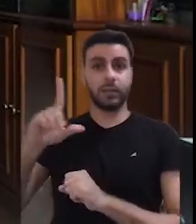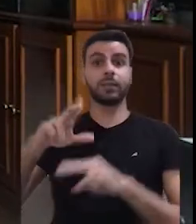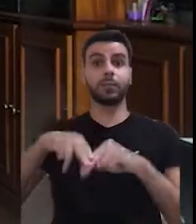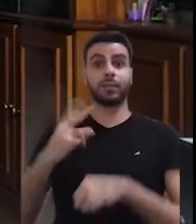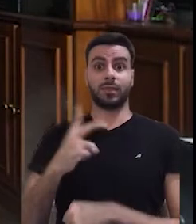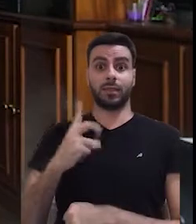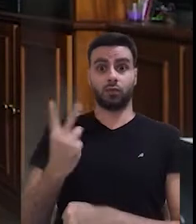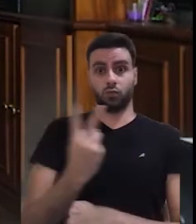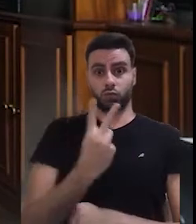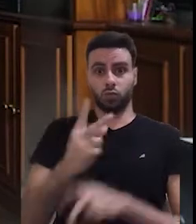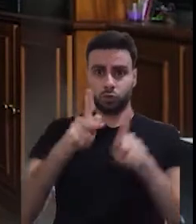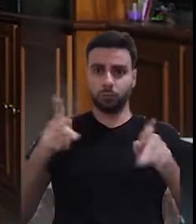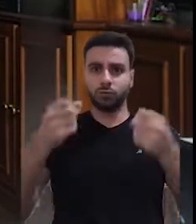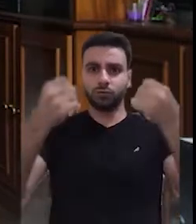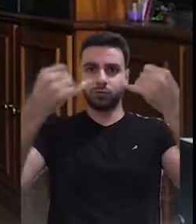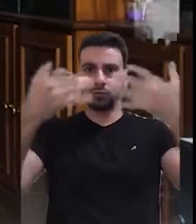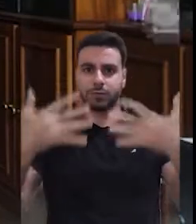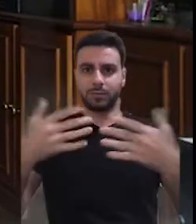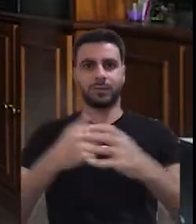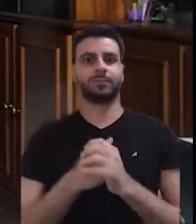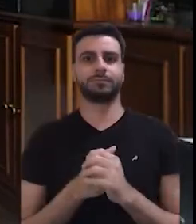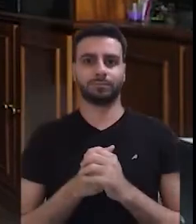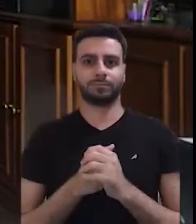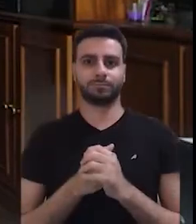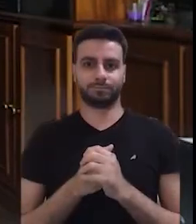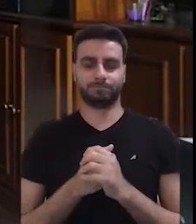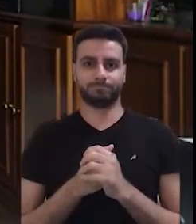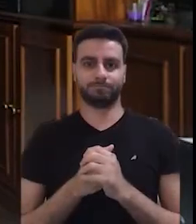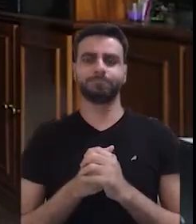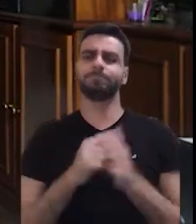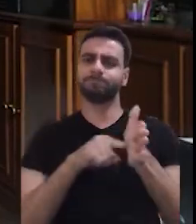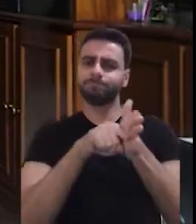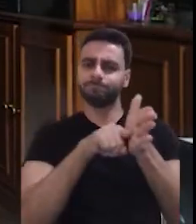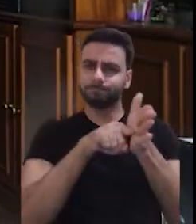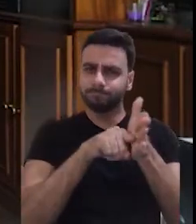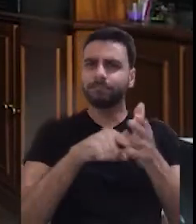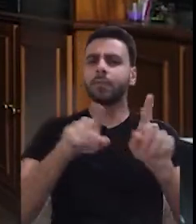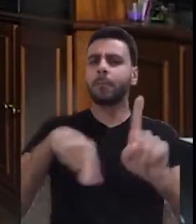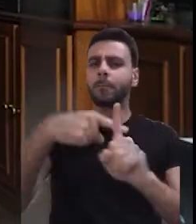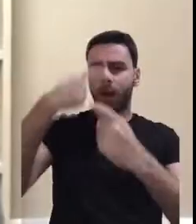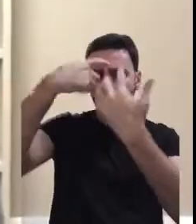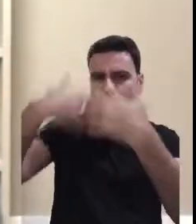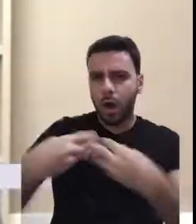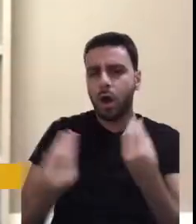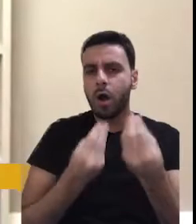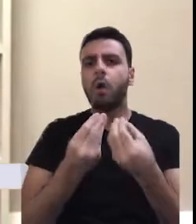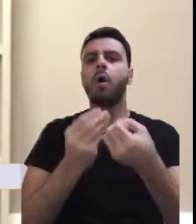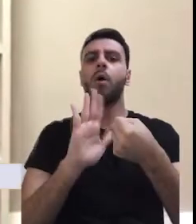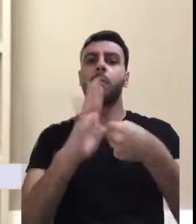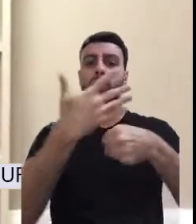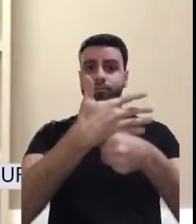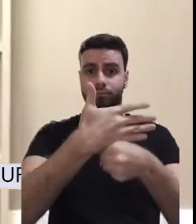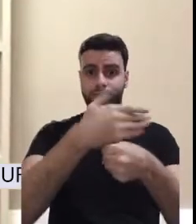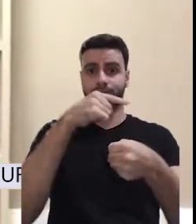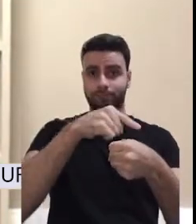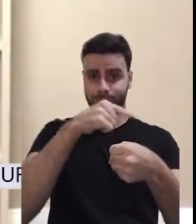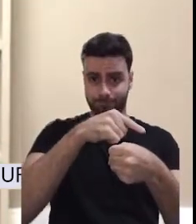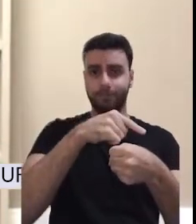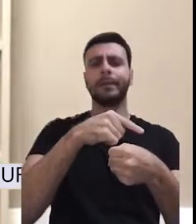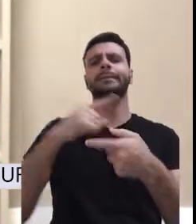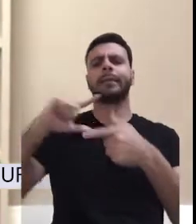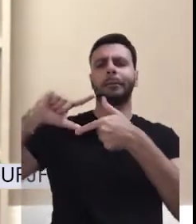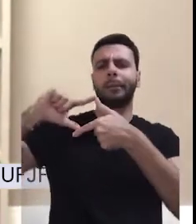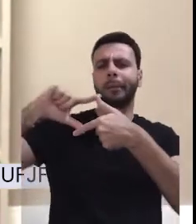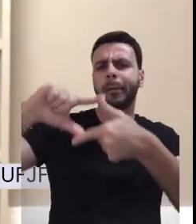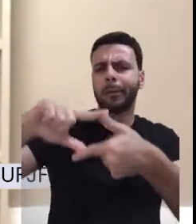-direita, como contam os professores Leandro Gonçalves e Odilon Caldeira Neto. As investigações e reflexões sobre os